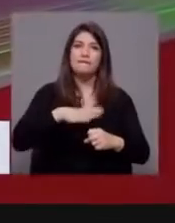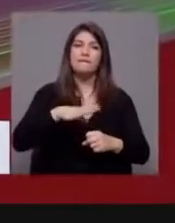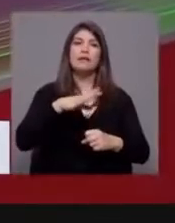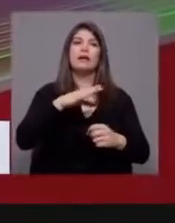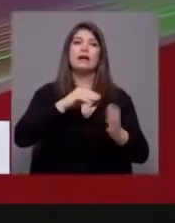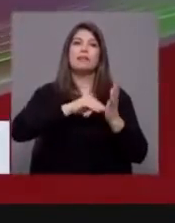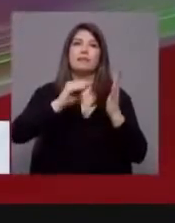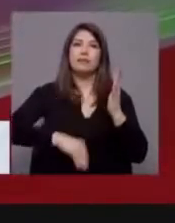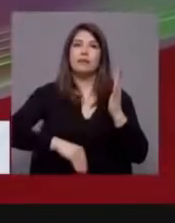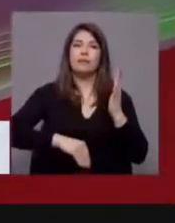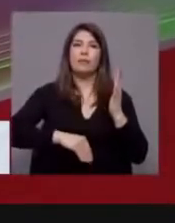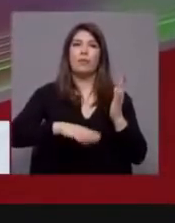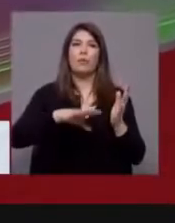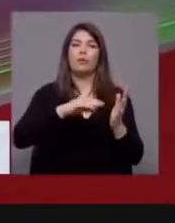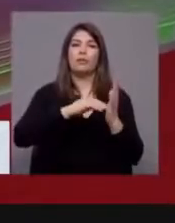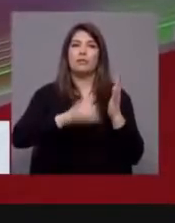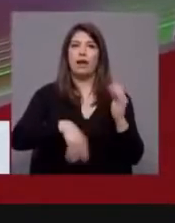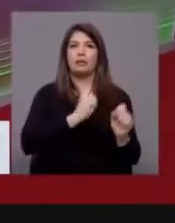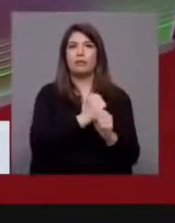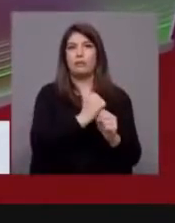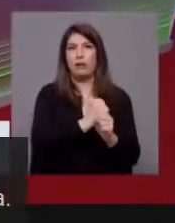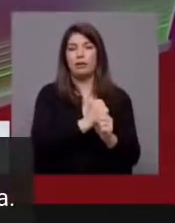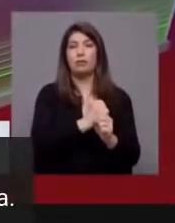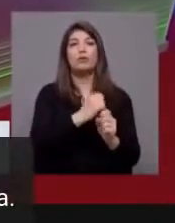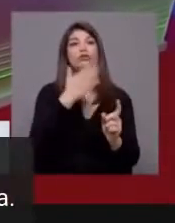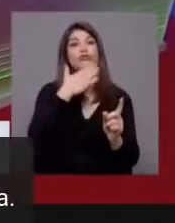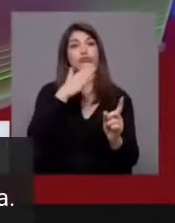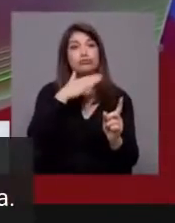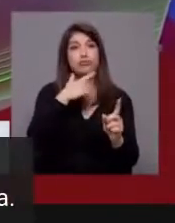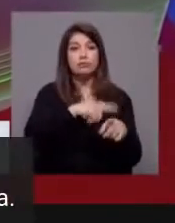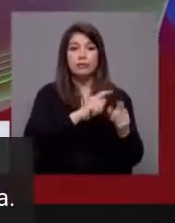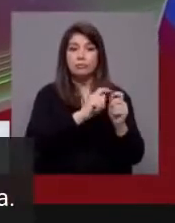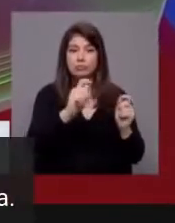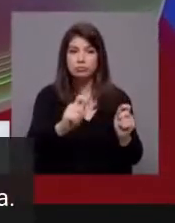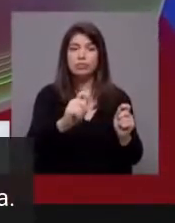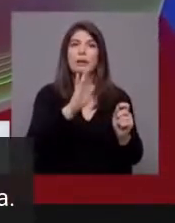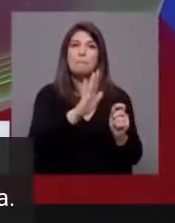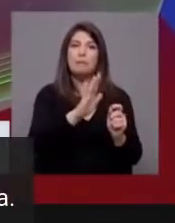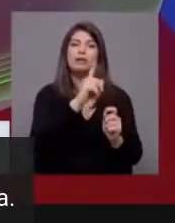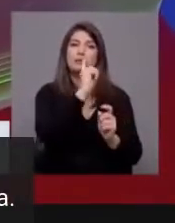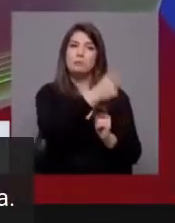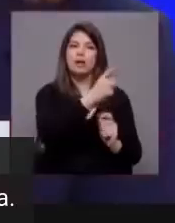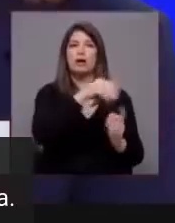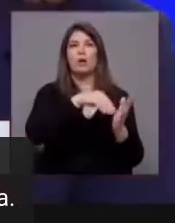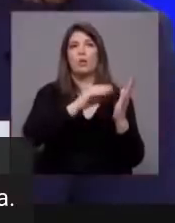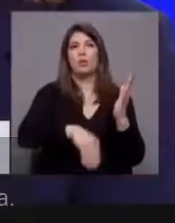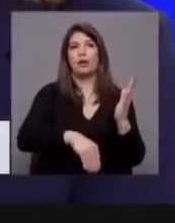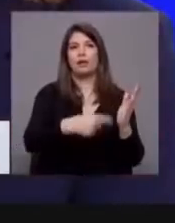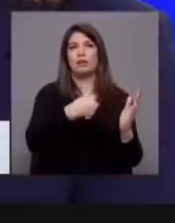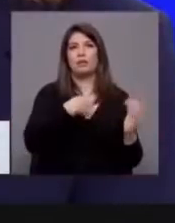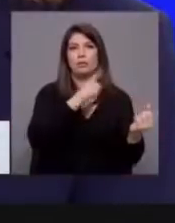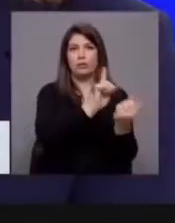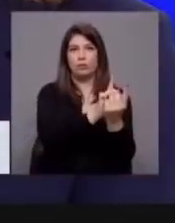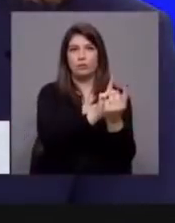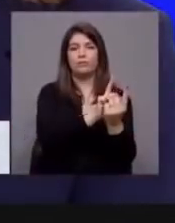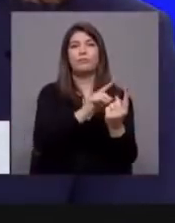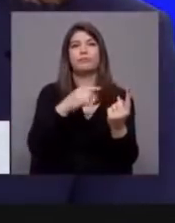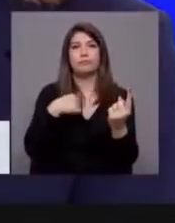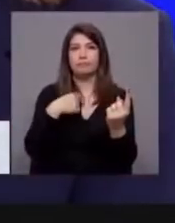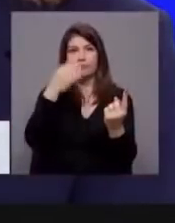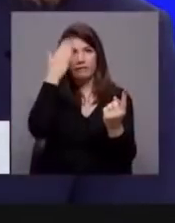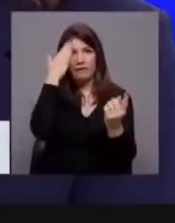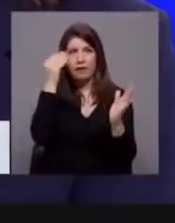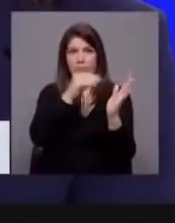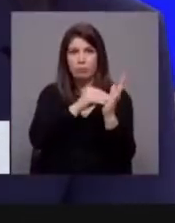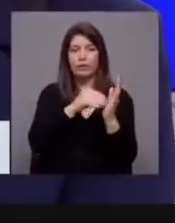fixo com a empresa de trabalho temporário, ainda que tivessem temporariamente a exercer atividade por conta dessa empresa, aqui ou ali. Respondia à